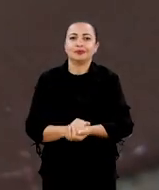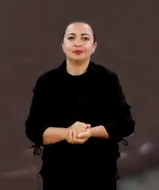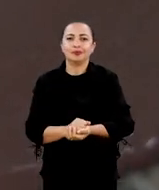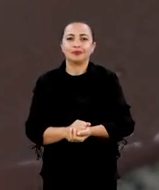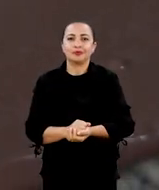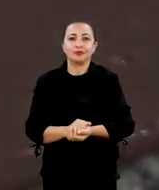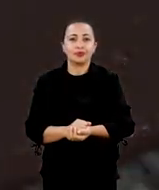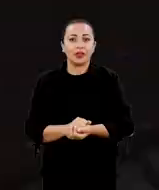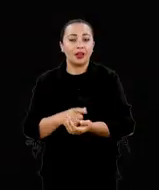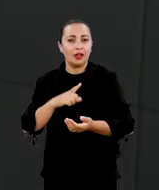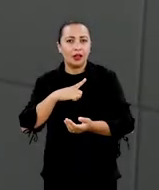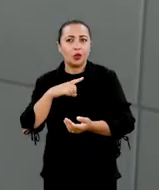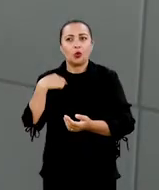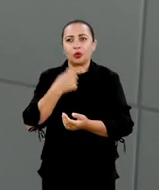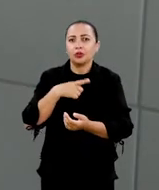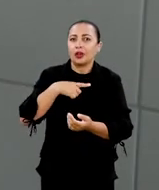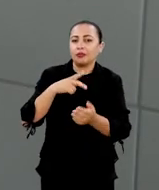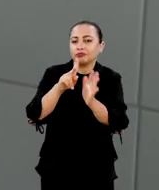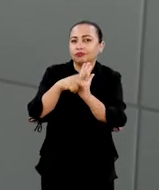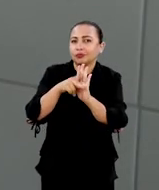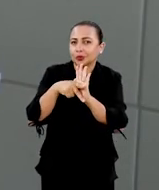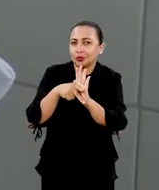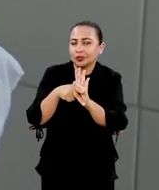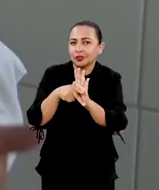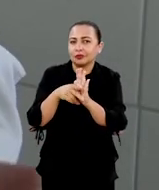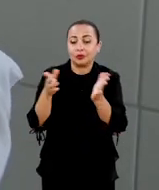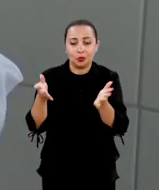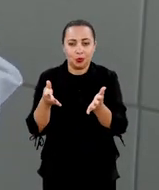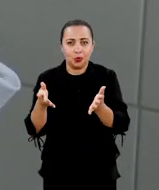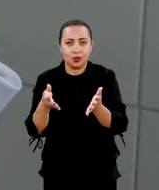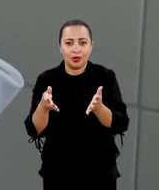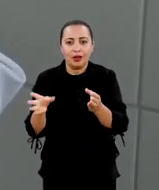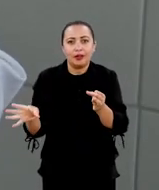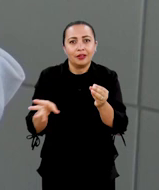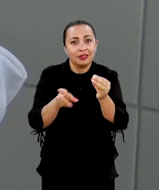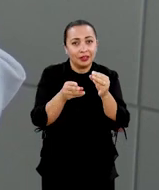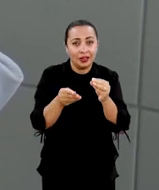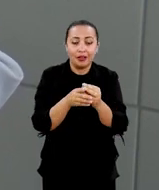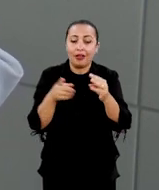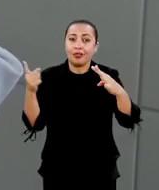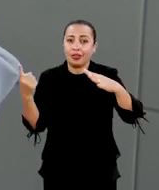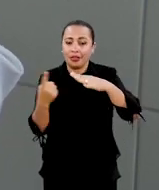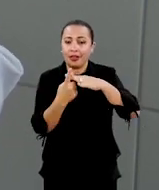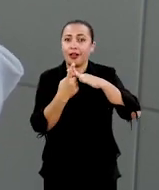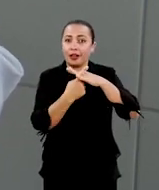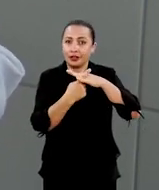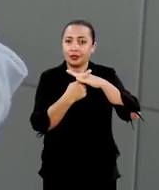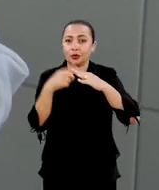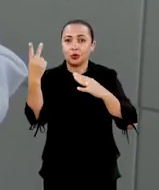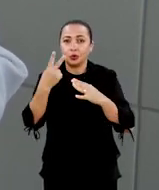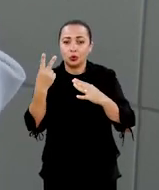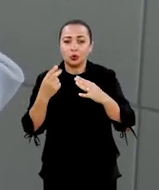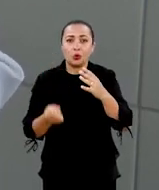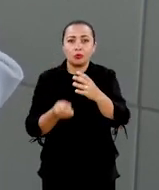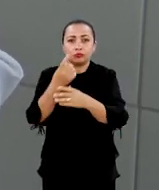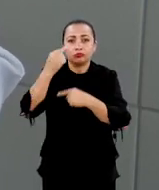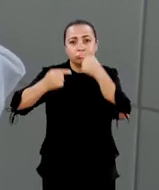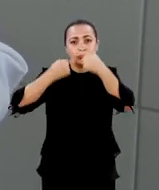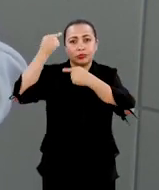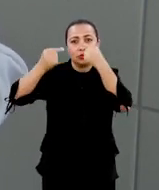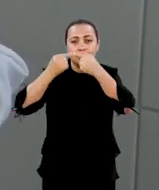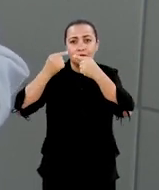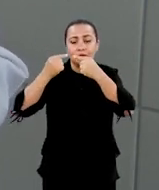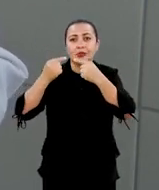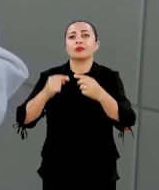presentes no chocolate. Então a gente tem um projeto que integra duas matérias-primas